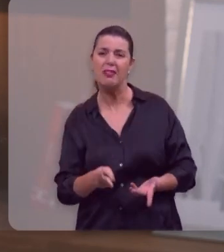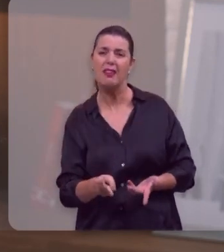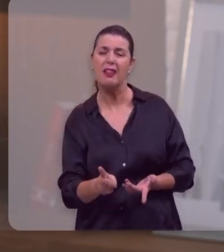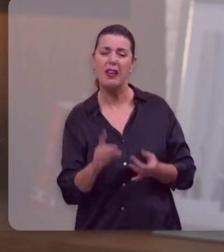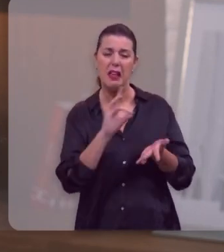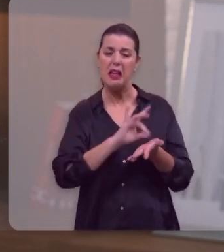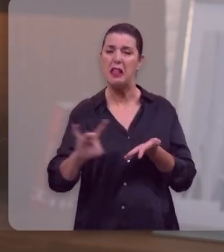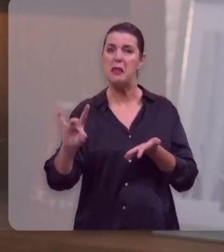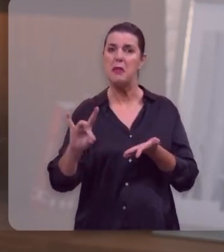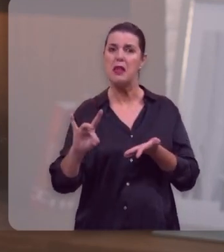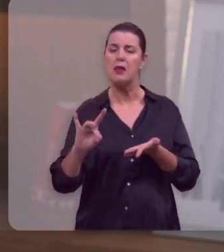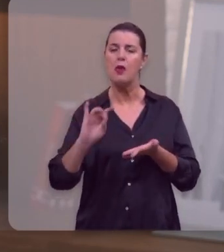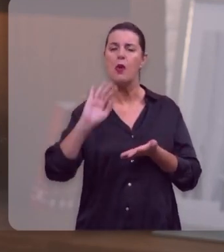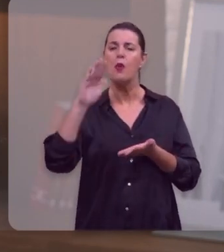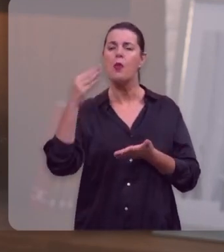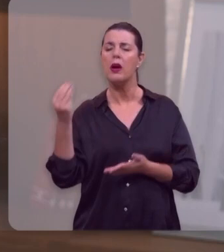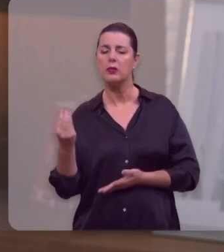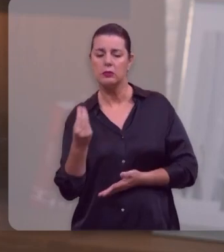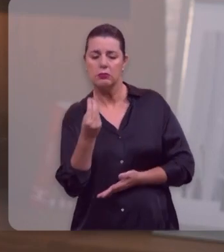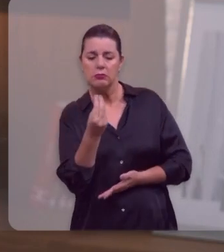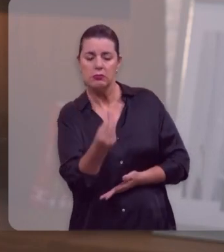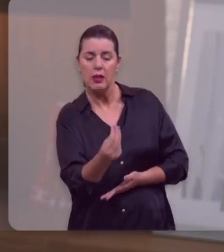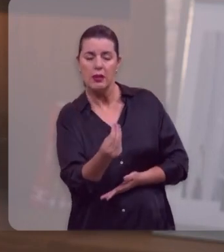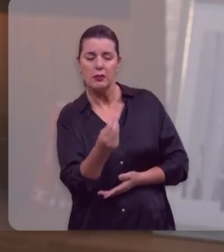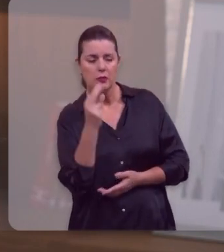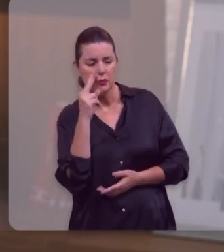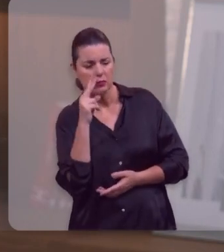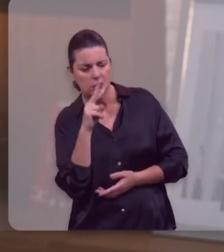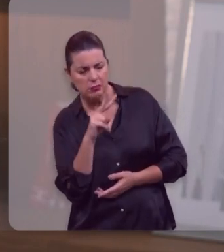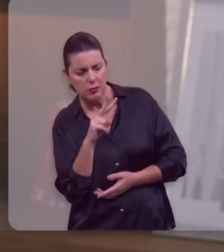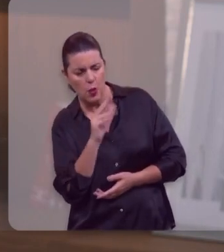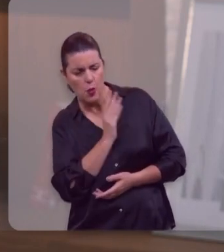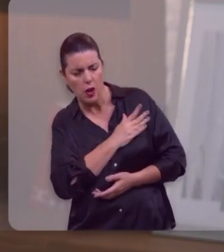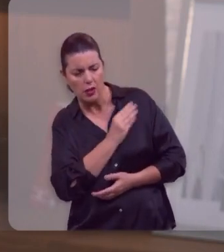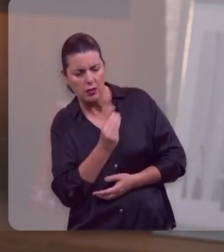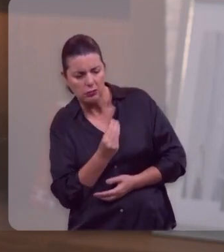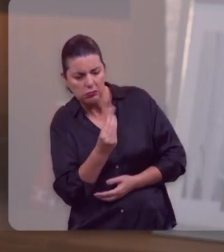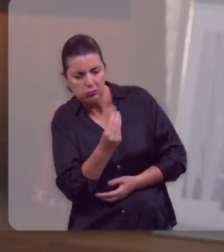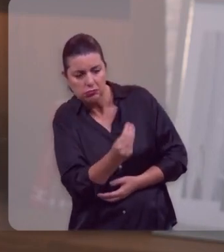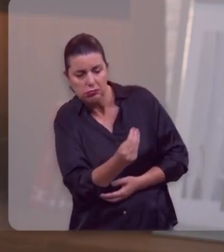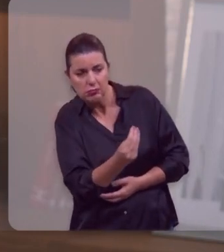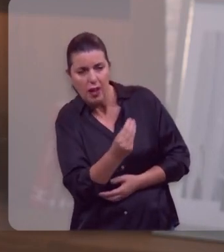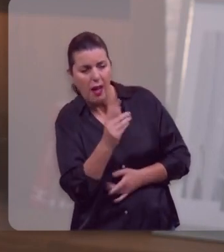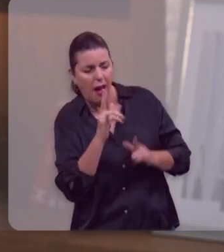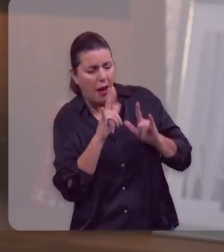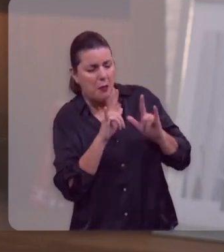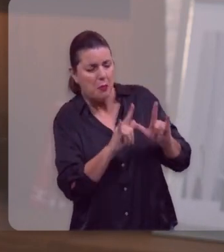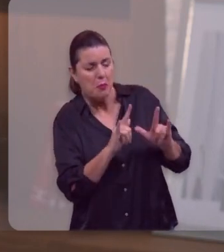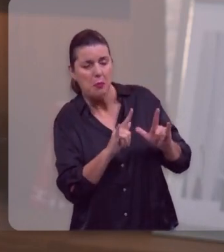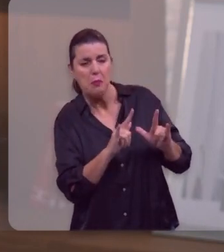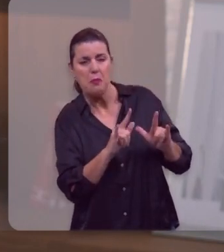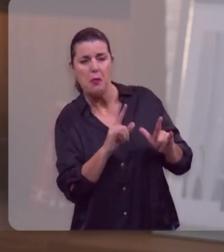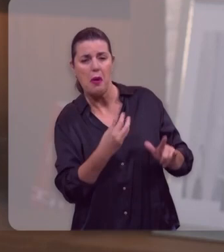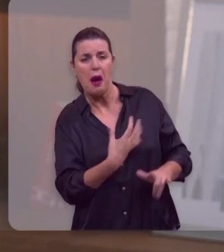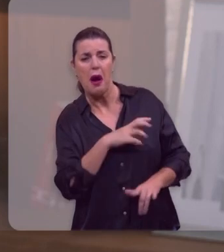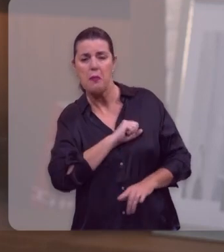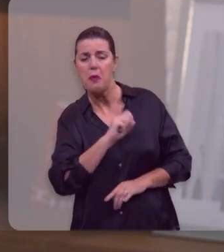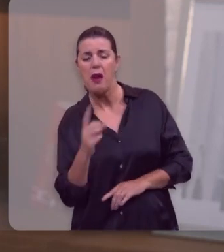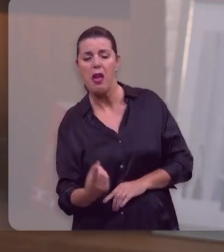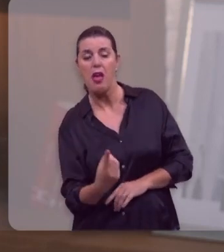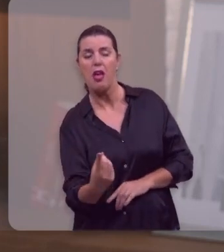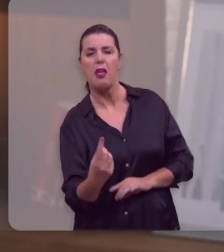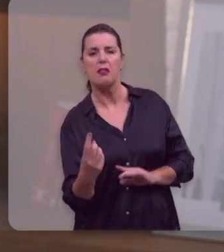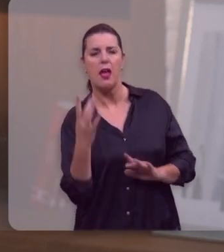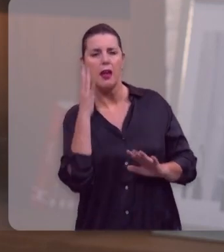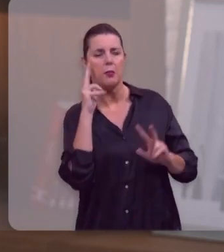Quando Deus pôs o seu coração em nós, e Ele nos amou com amor eterno, e Ele nos